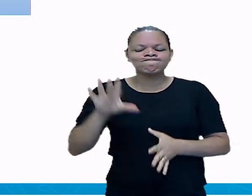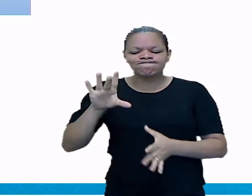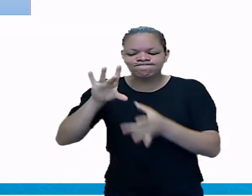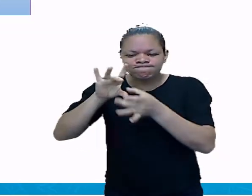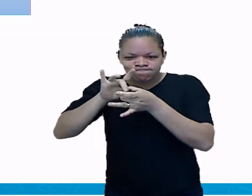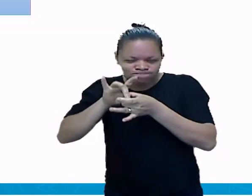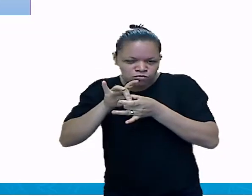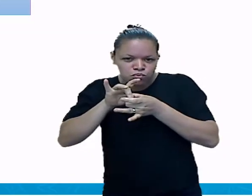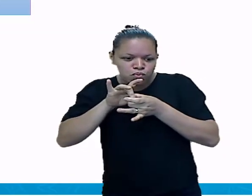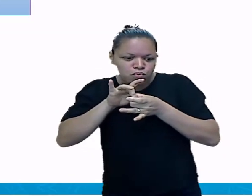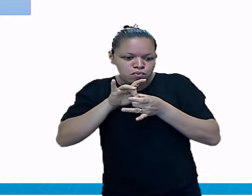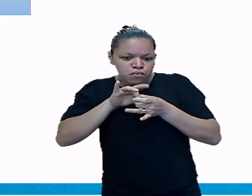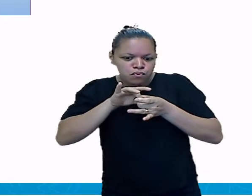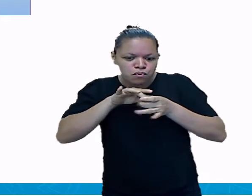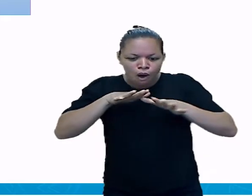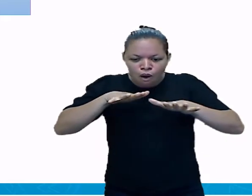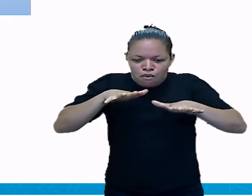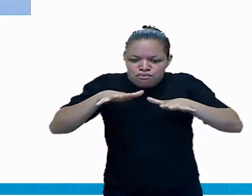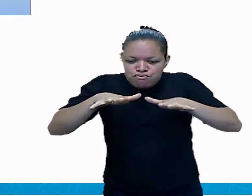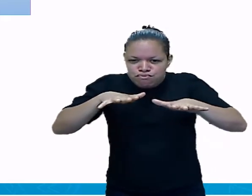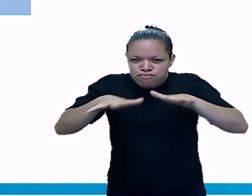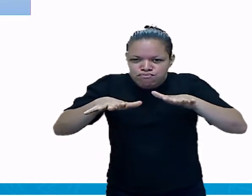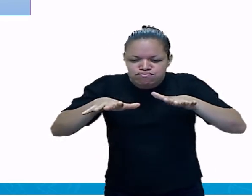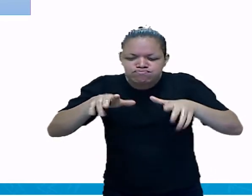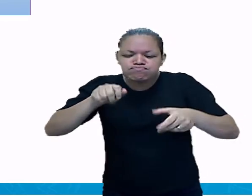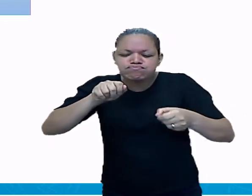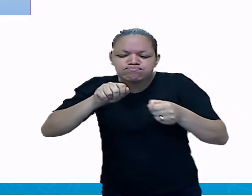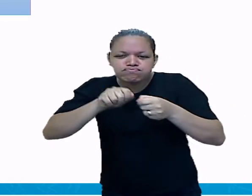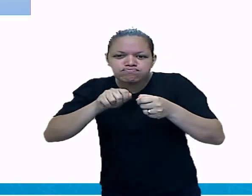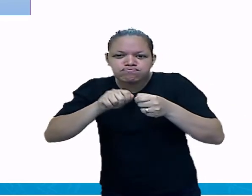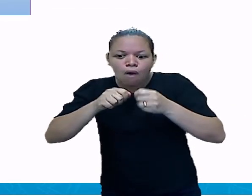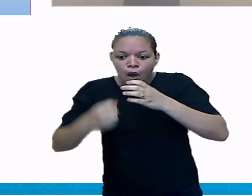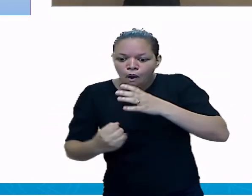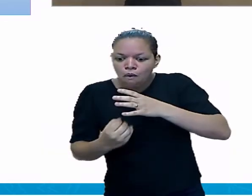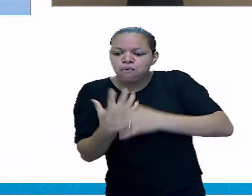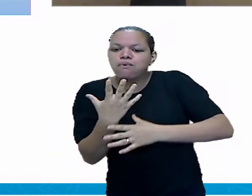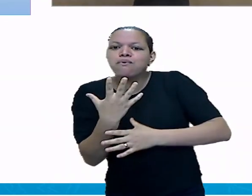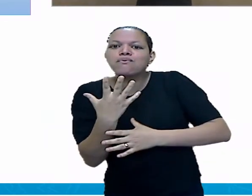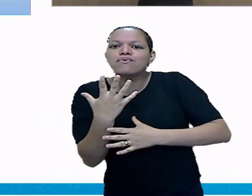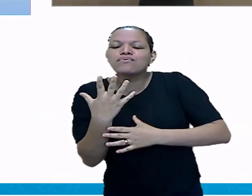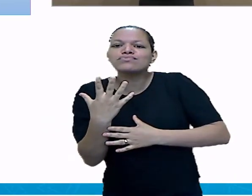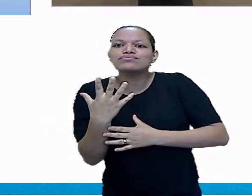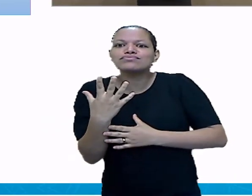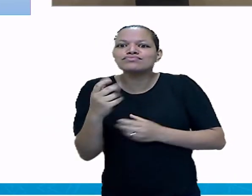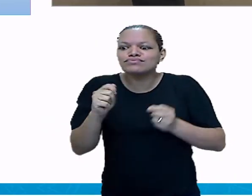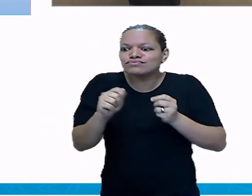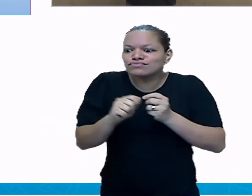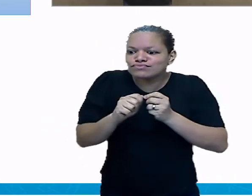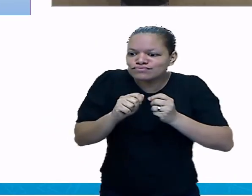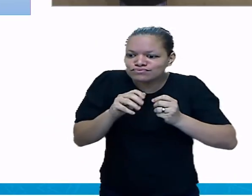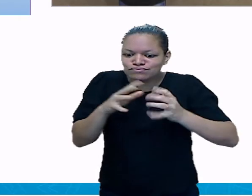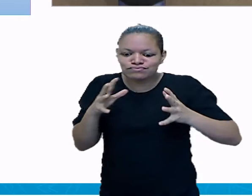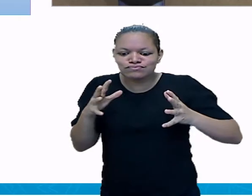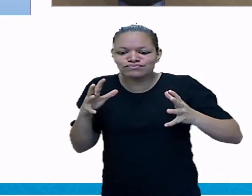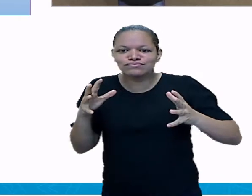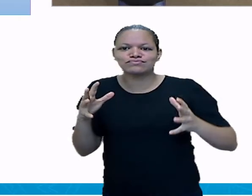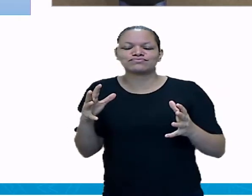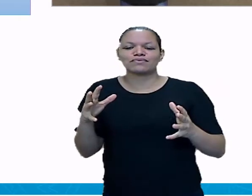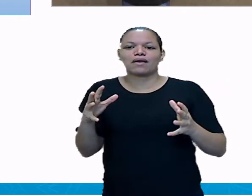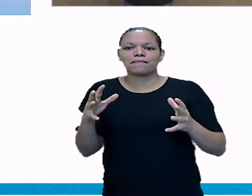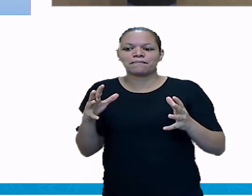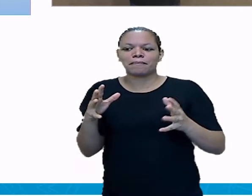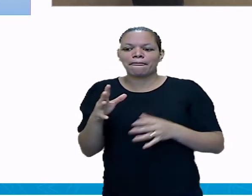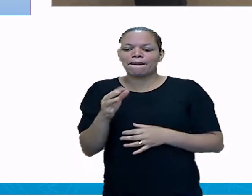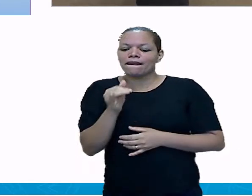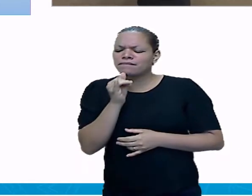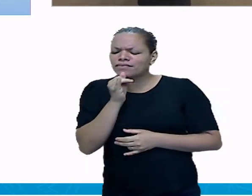e ou movimento e manifesta-se de muitas formas diferentes, como movimentos de corpos,